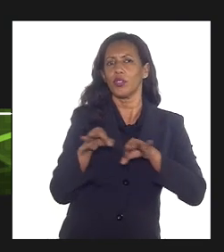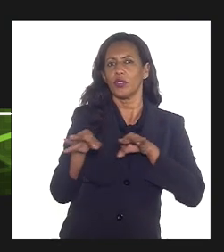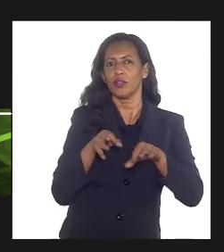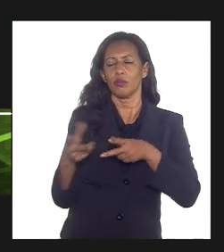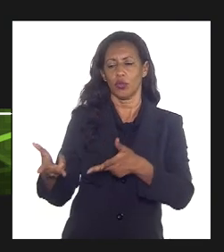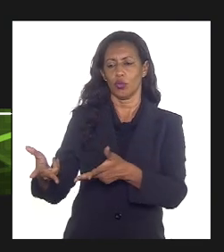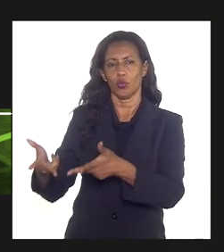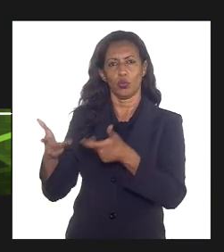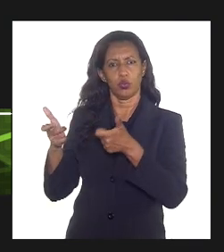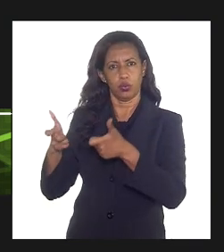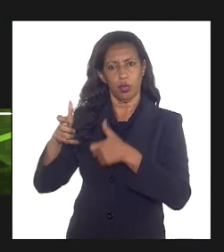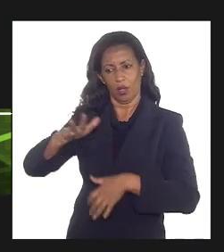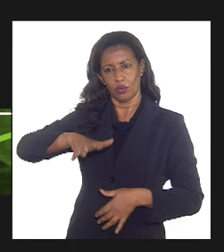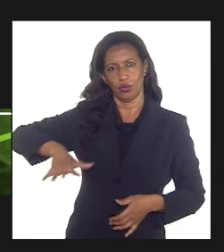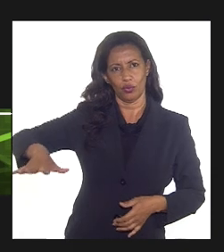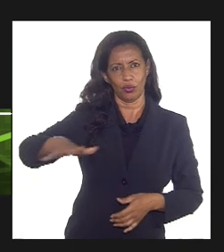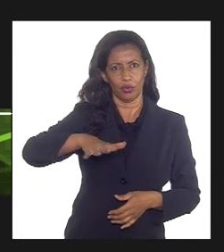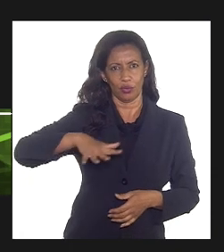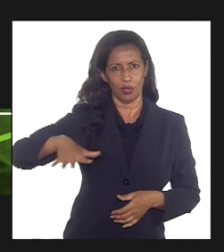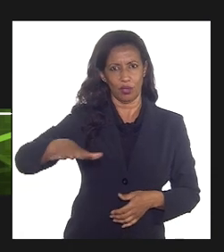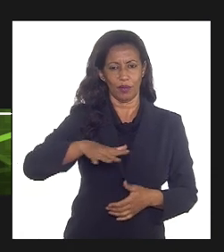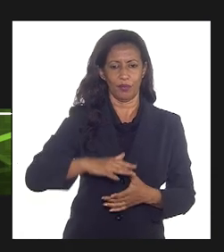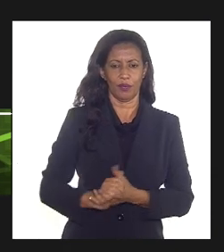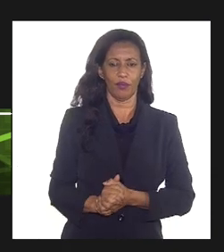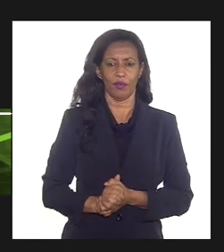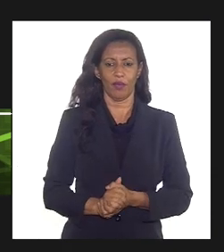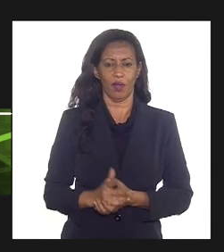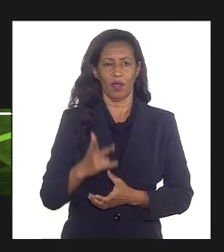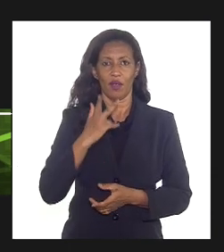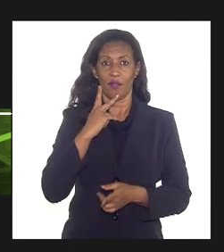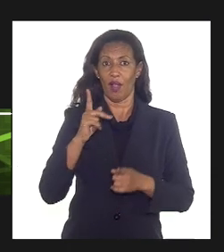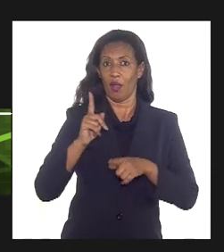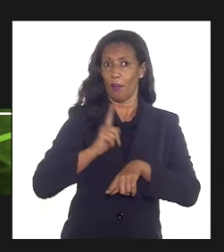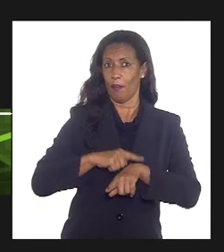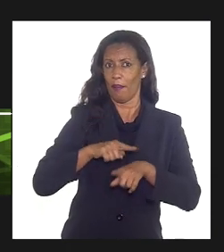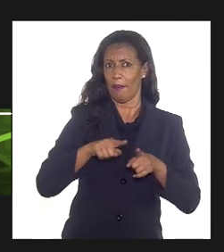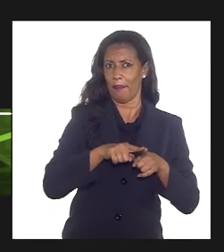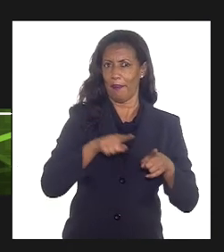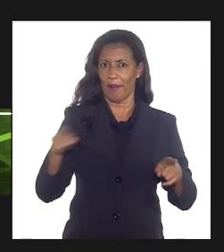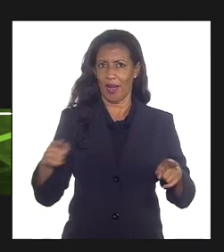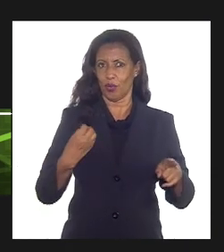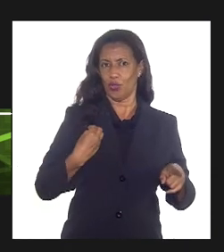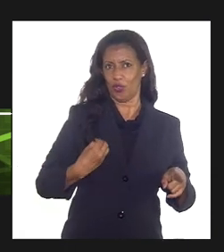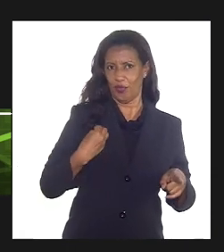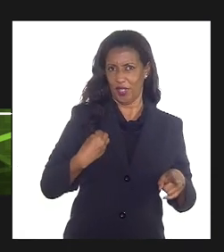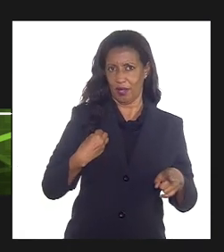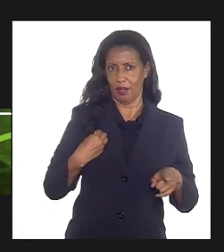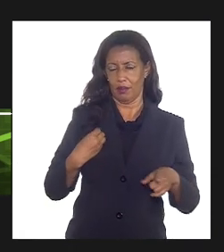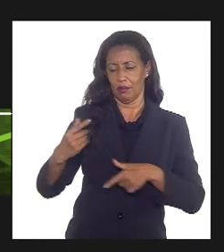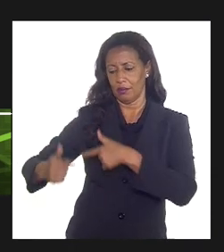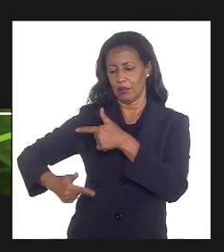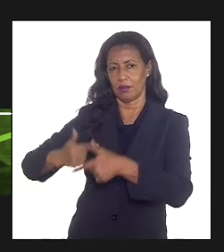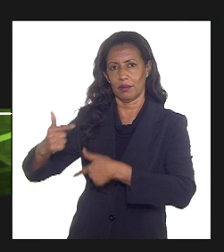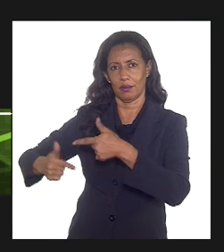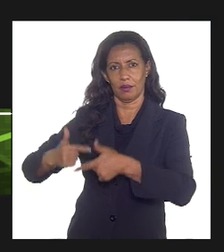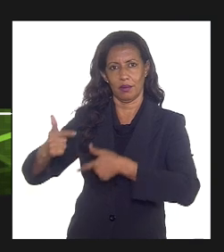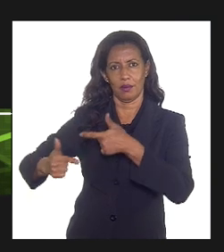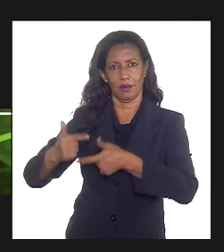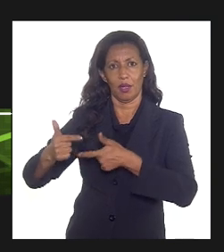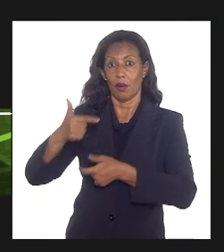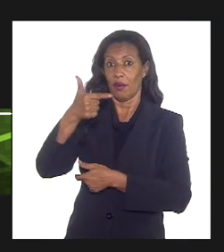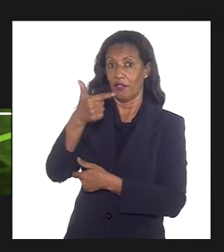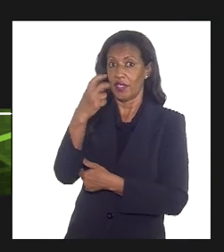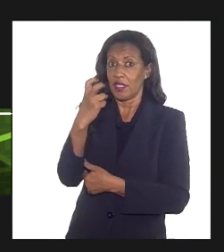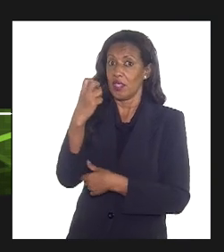dos campos, otimizar um prazo de vida útil desses campos por 25